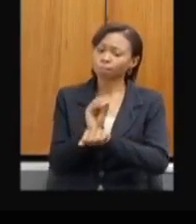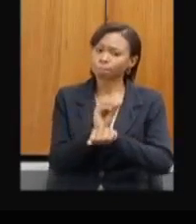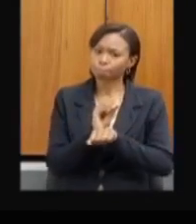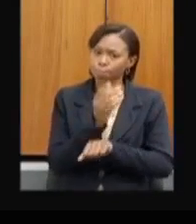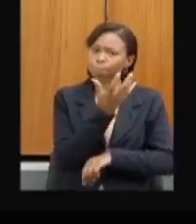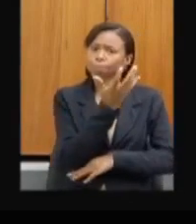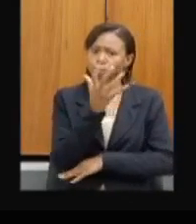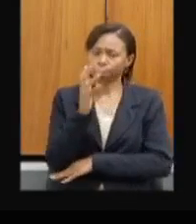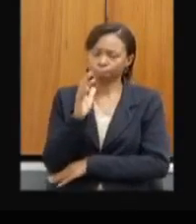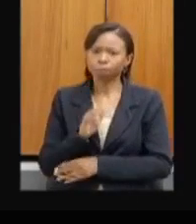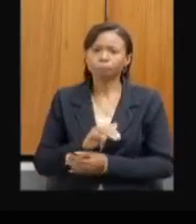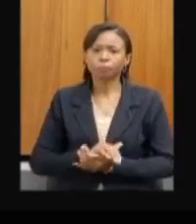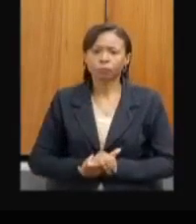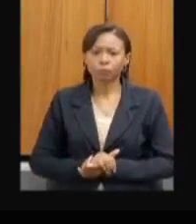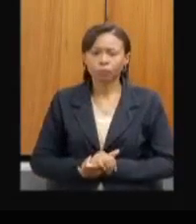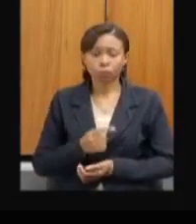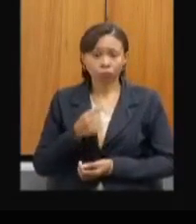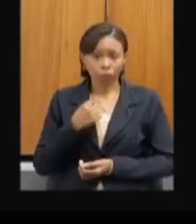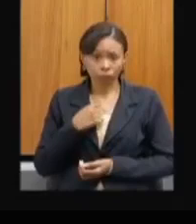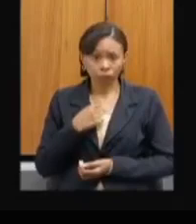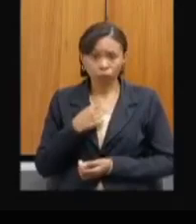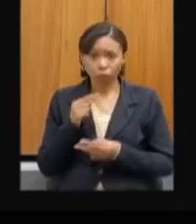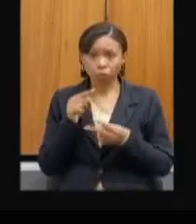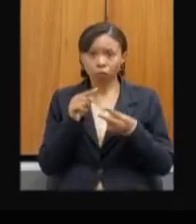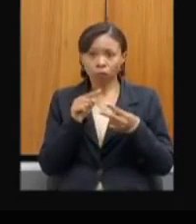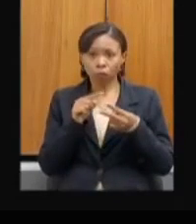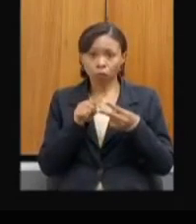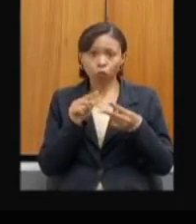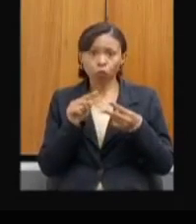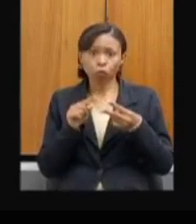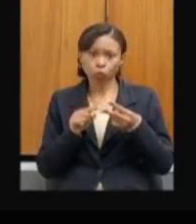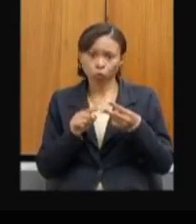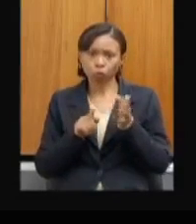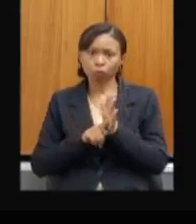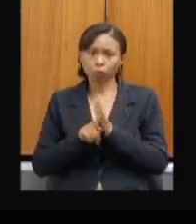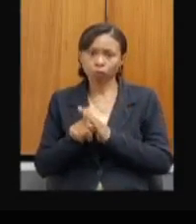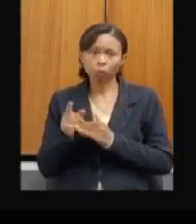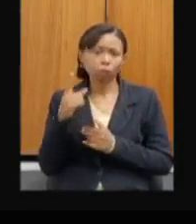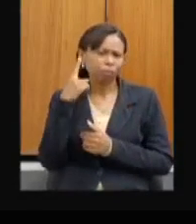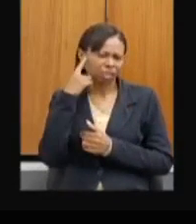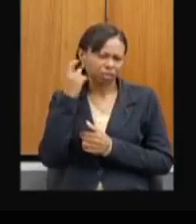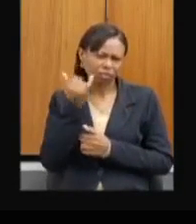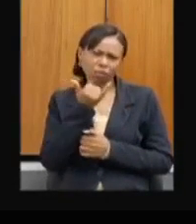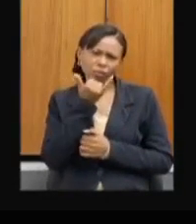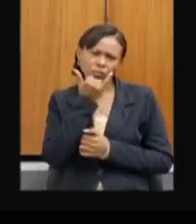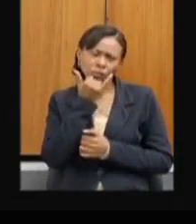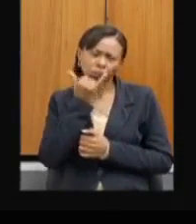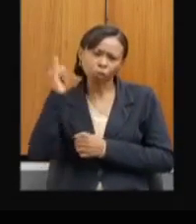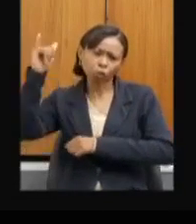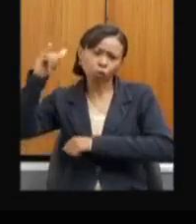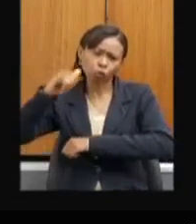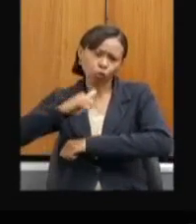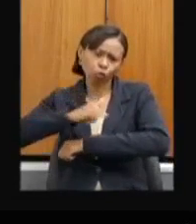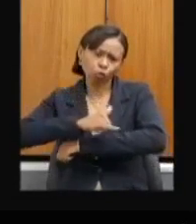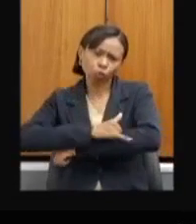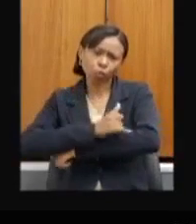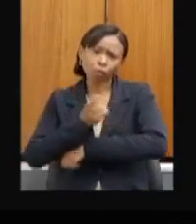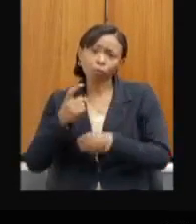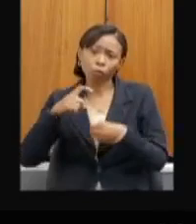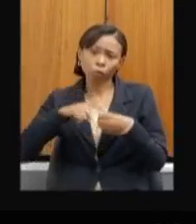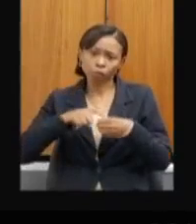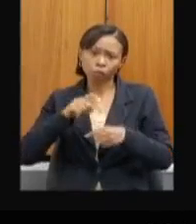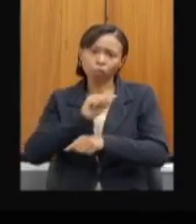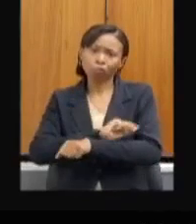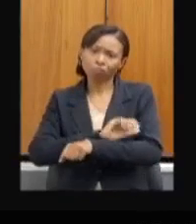Eu tenho dois questionamentos. Desculpa o barulho que eu estou no aeroporto, retornando para Montes Claros hoje, por isso eu não pude participar da